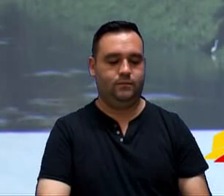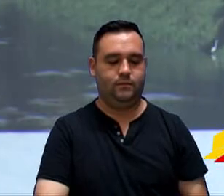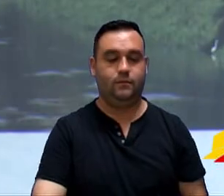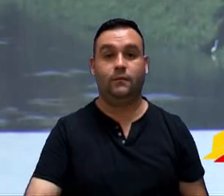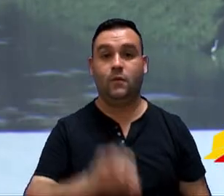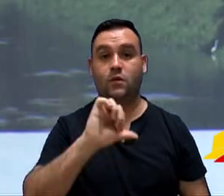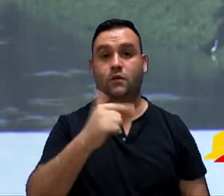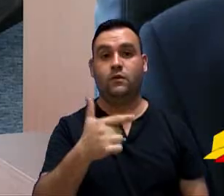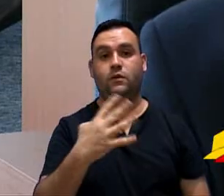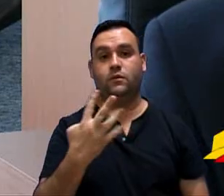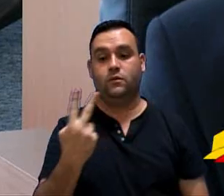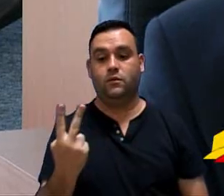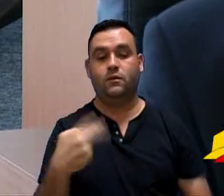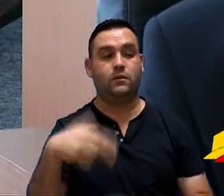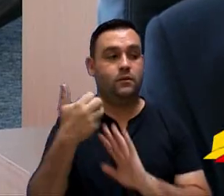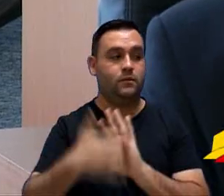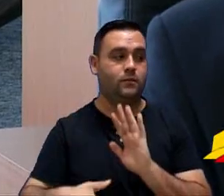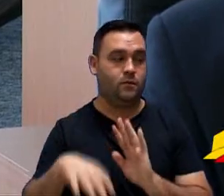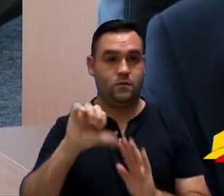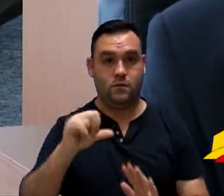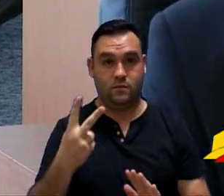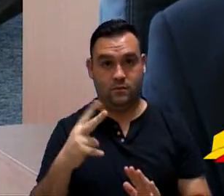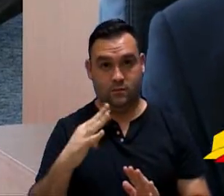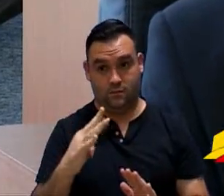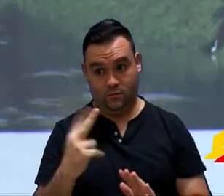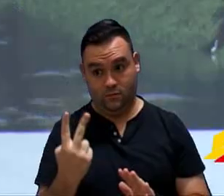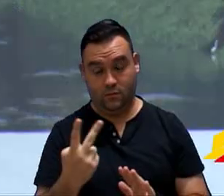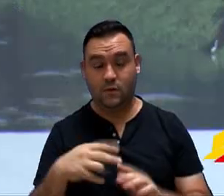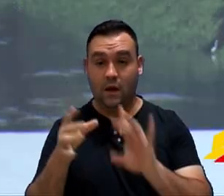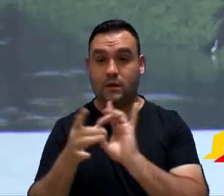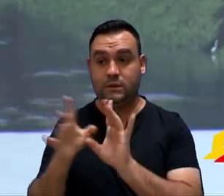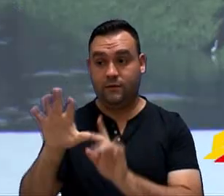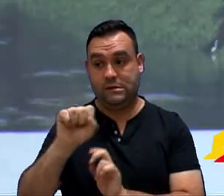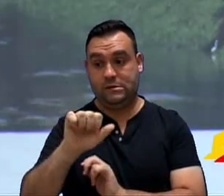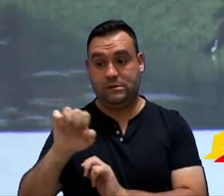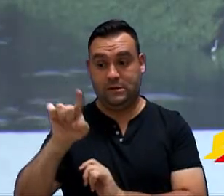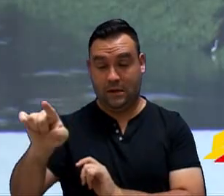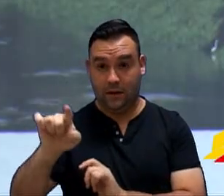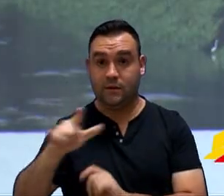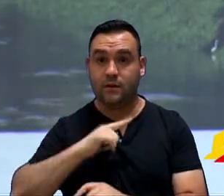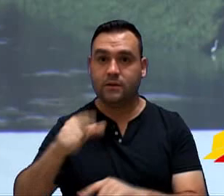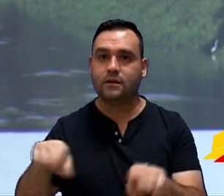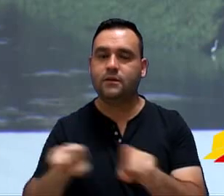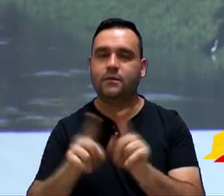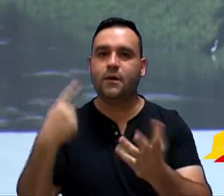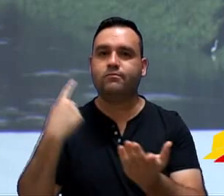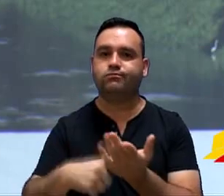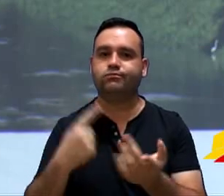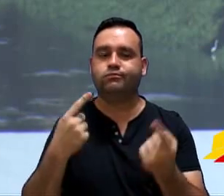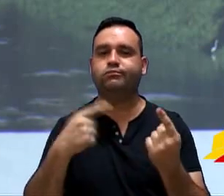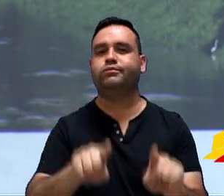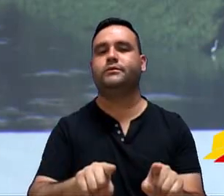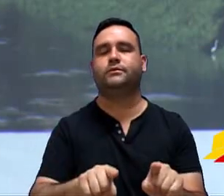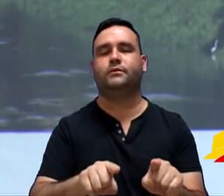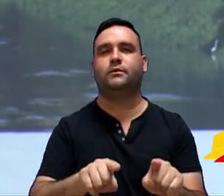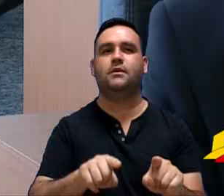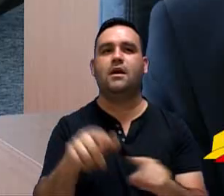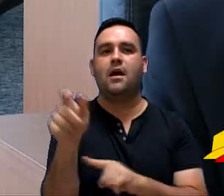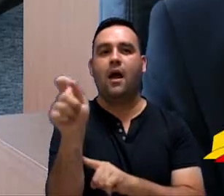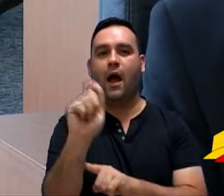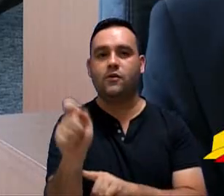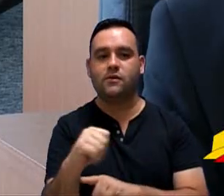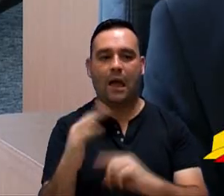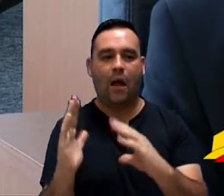O 9.242 diz o seguinte. Autoriza o Serviço Autônomo de Água e Esgoto Sorocaba, sai a celebrar convênios com as